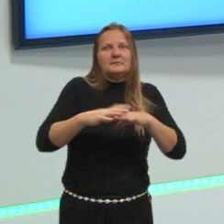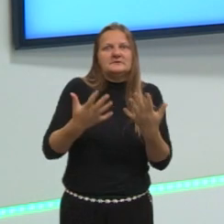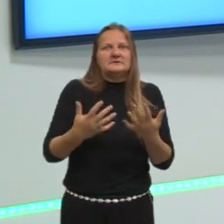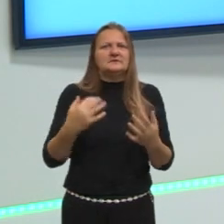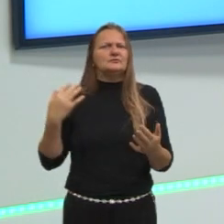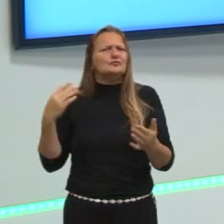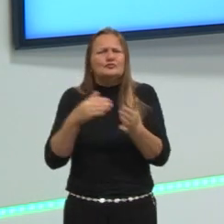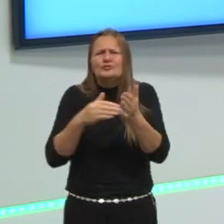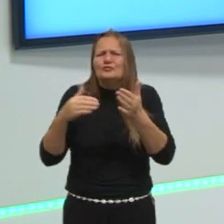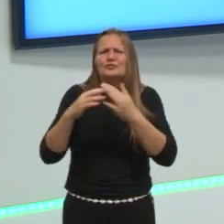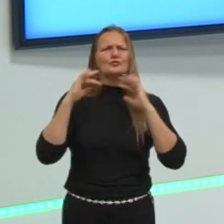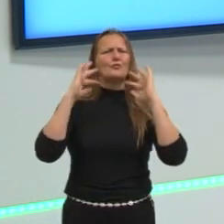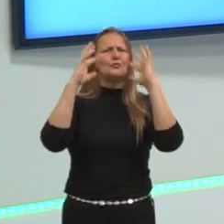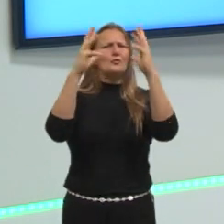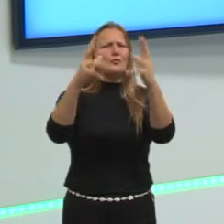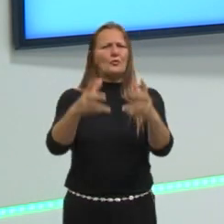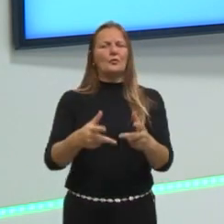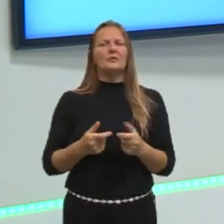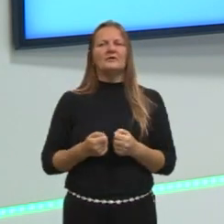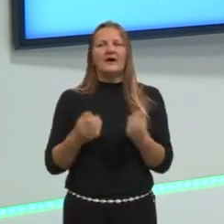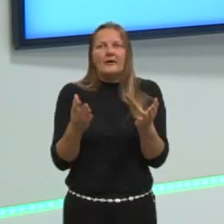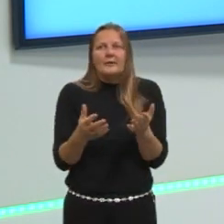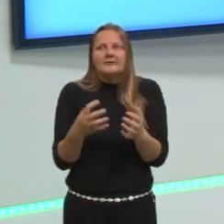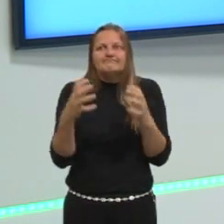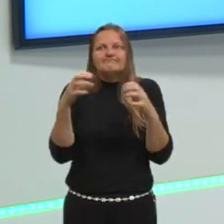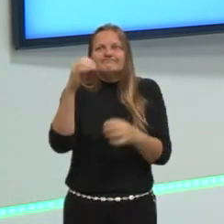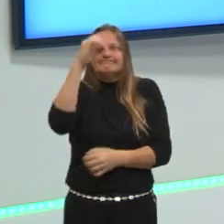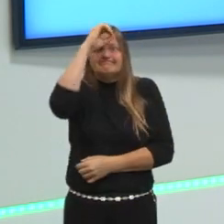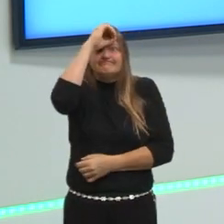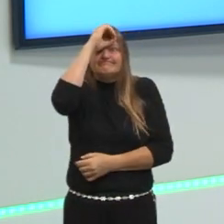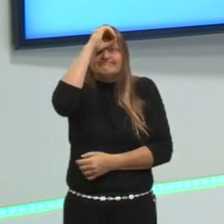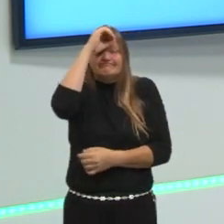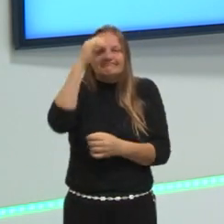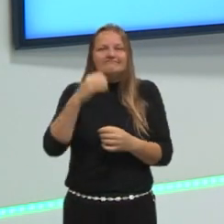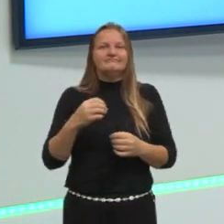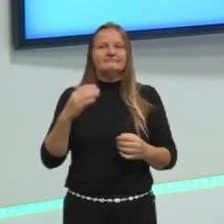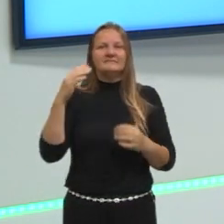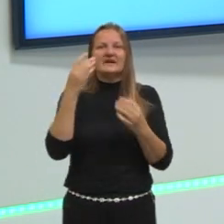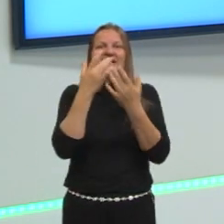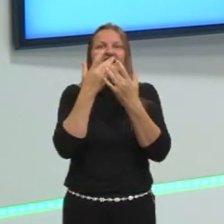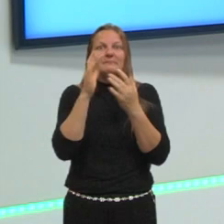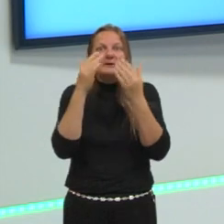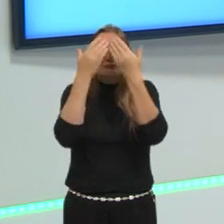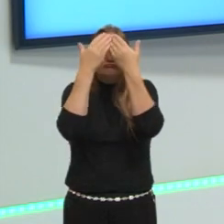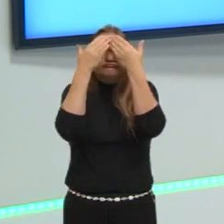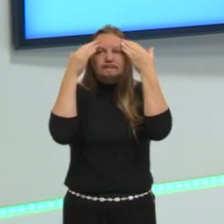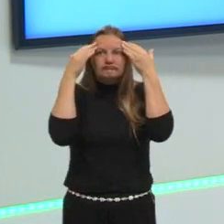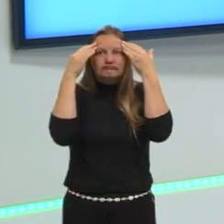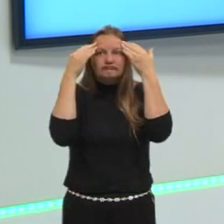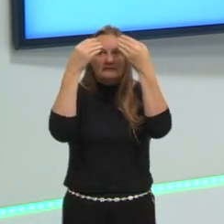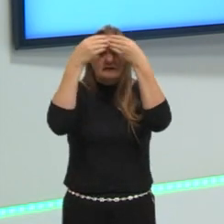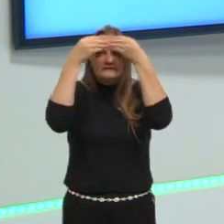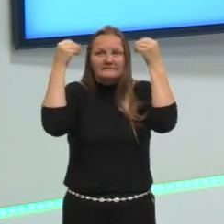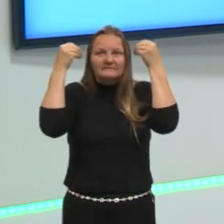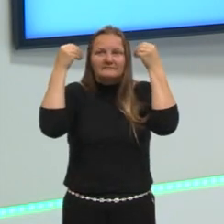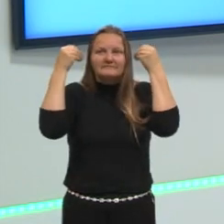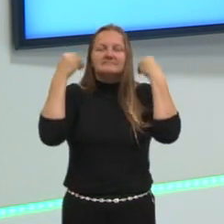Acompanhei todas as aulas e agora eu estou tendo assim um famoso branco. Não lembro de mais nada.